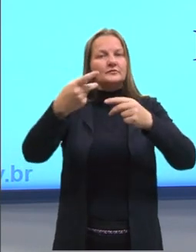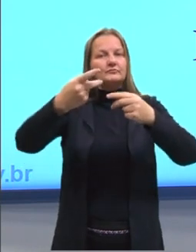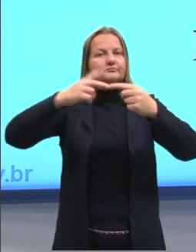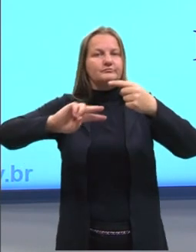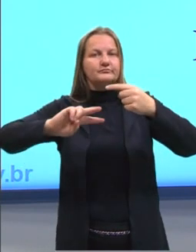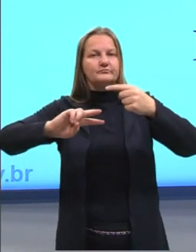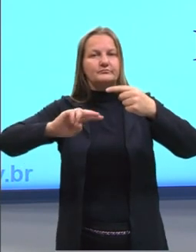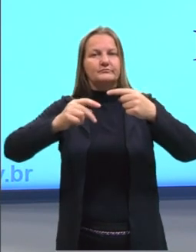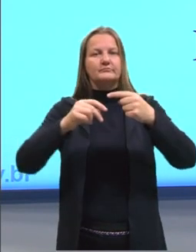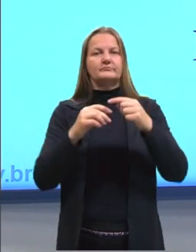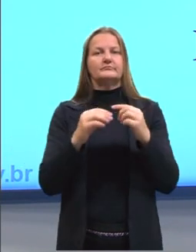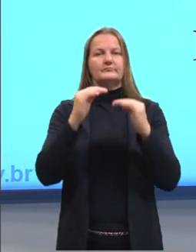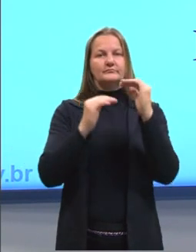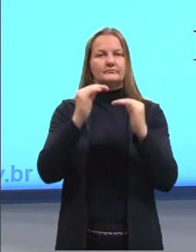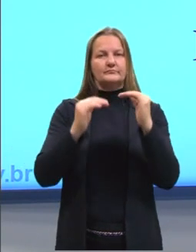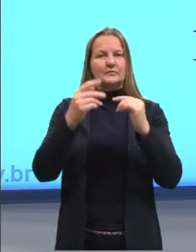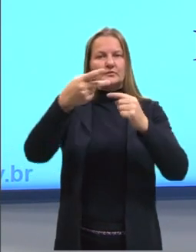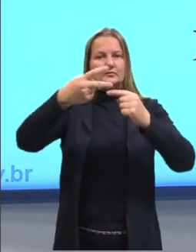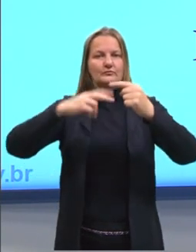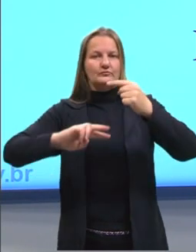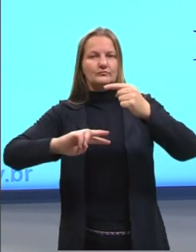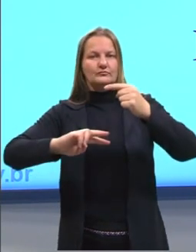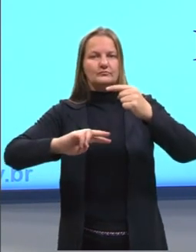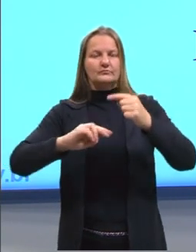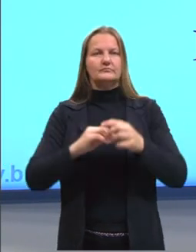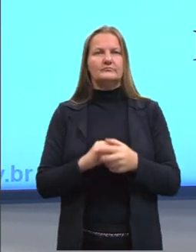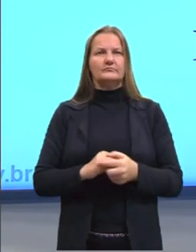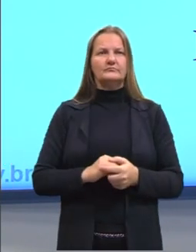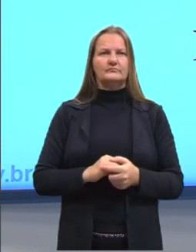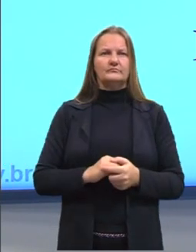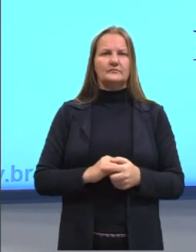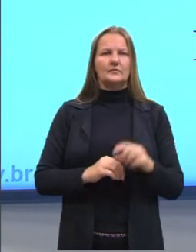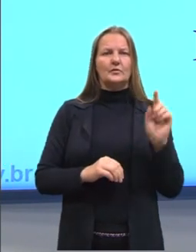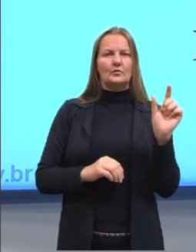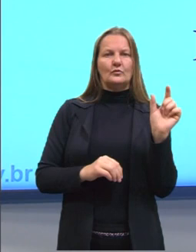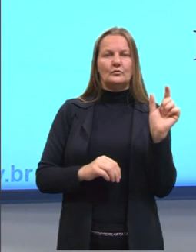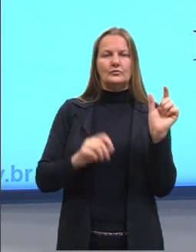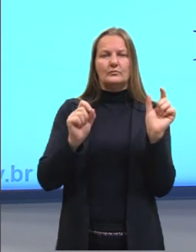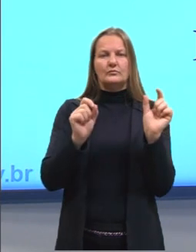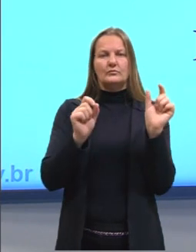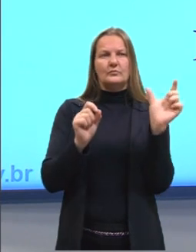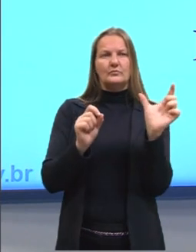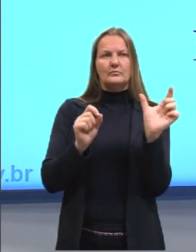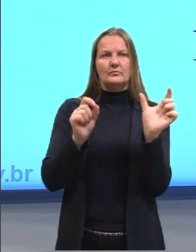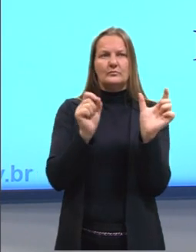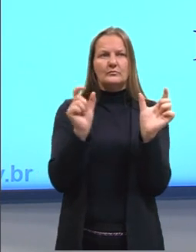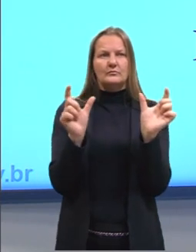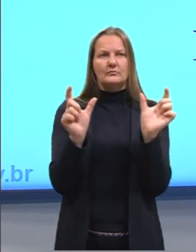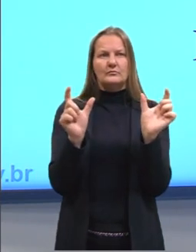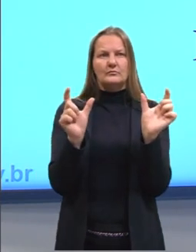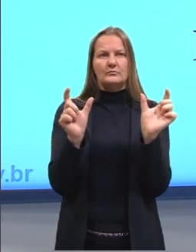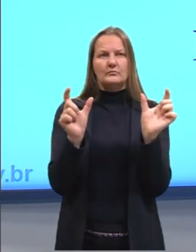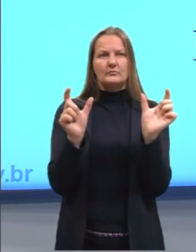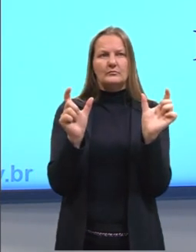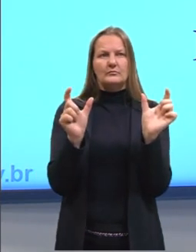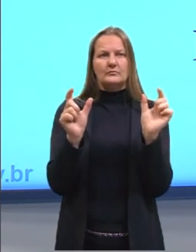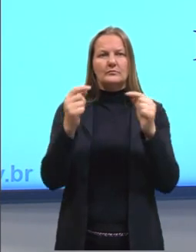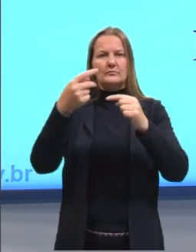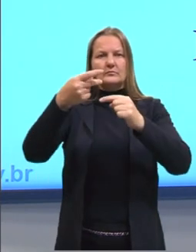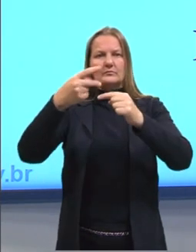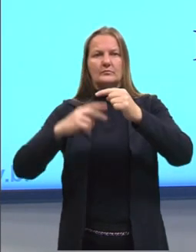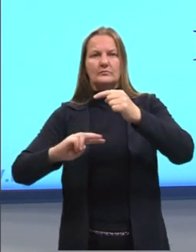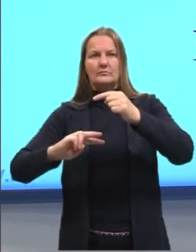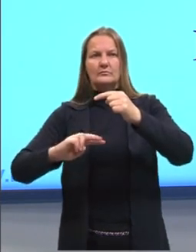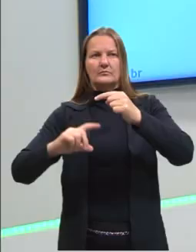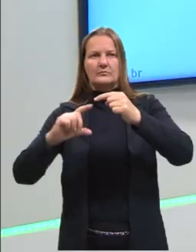Como aqui acontece que eles são proporcionais. Se eu aumento 1, o outro aumenta. Aqui, se eu aumento 1, o outro diminui.